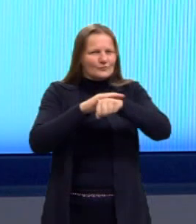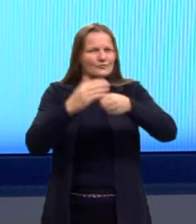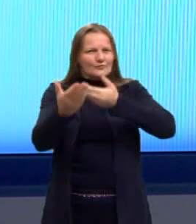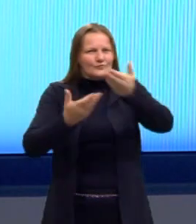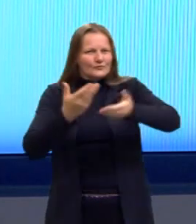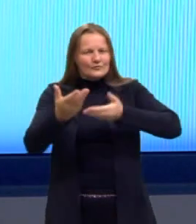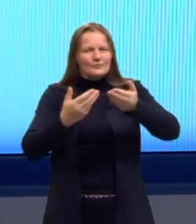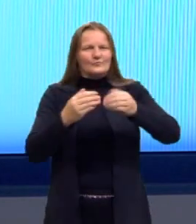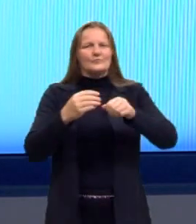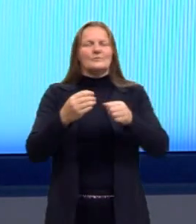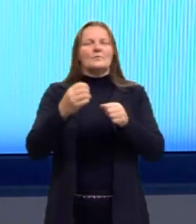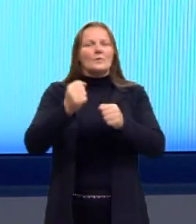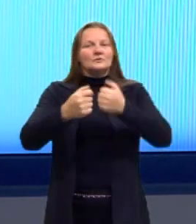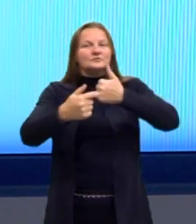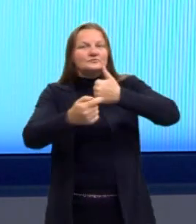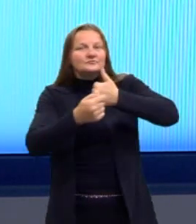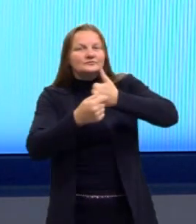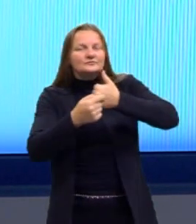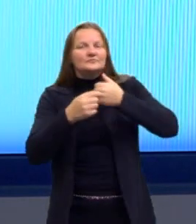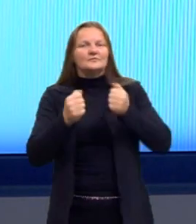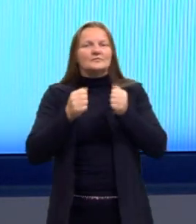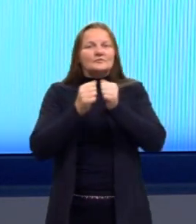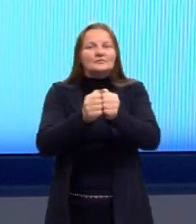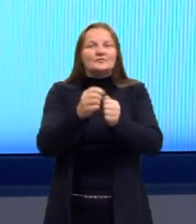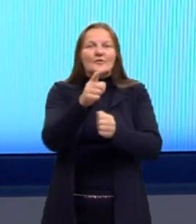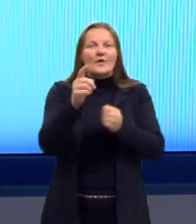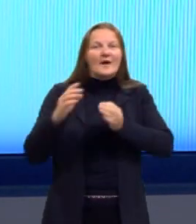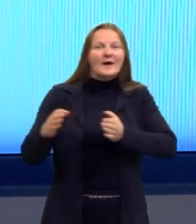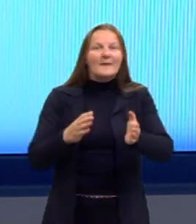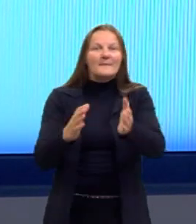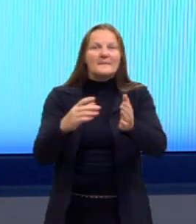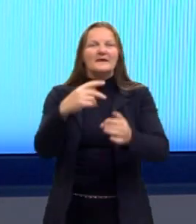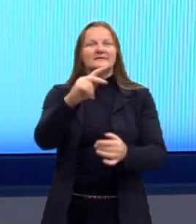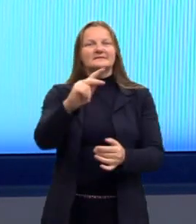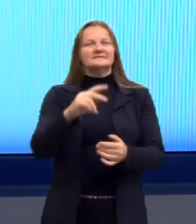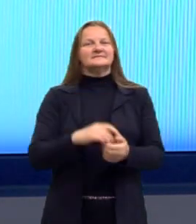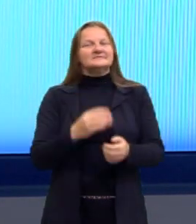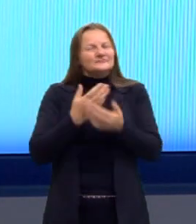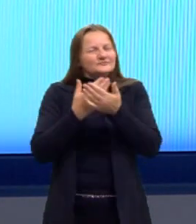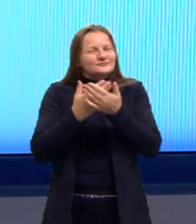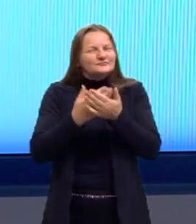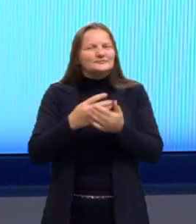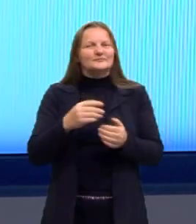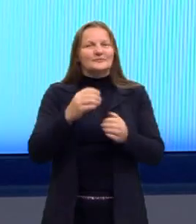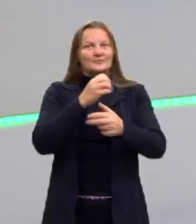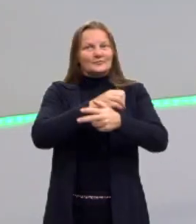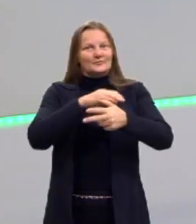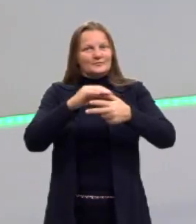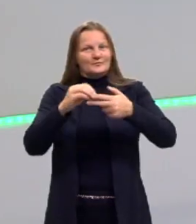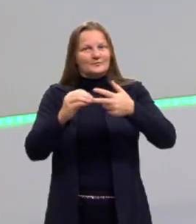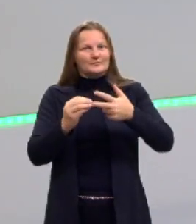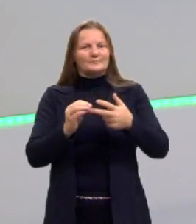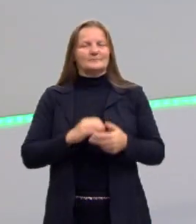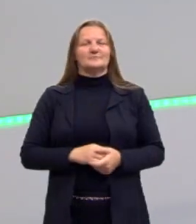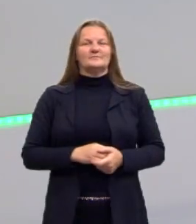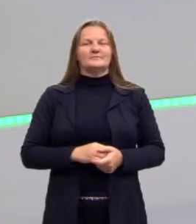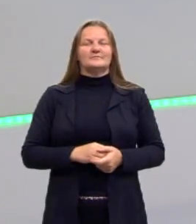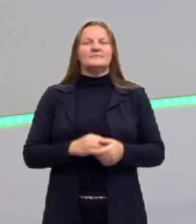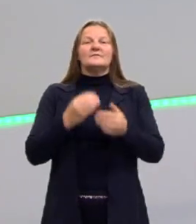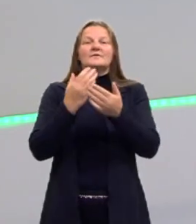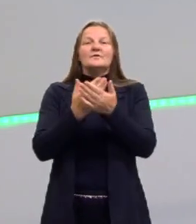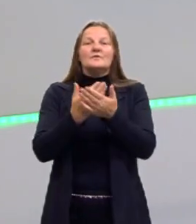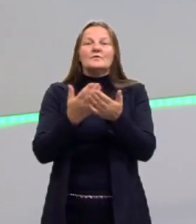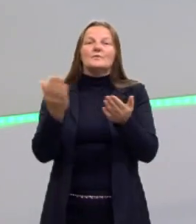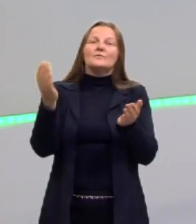me marcar aí nos stories para eu acompanhar essa caminhada de vocês de estudos aí no pré-ENEM. E eu trouxe para